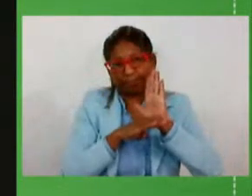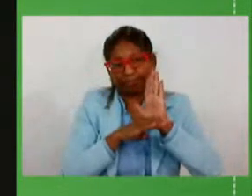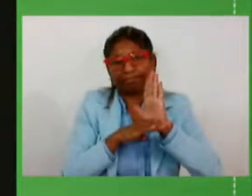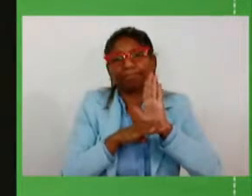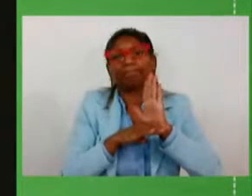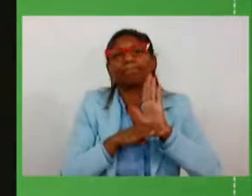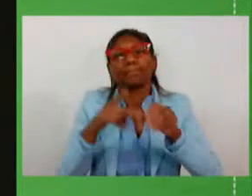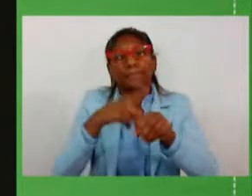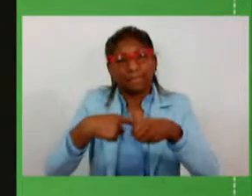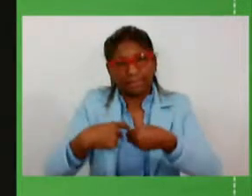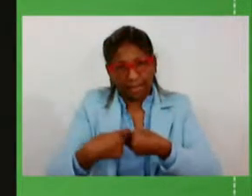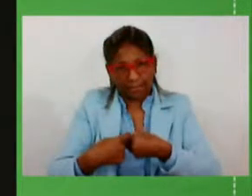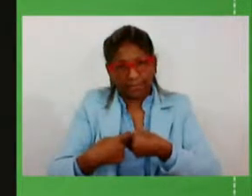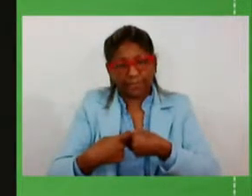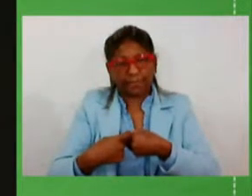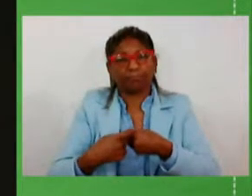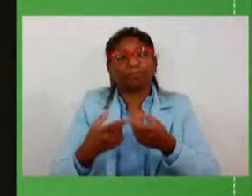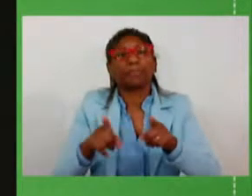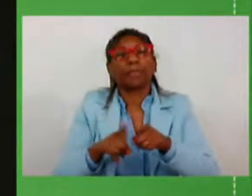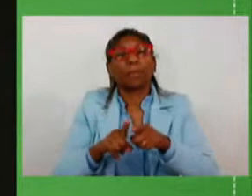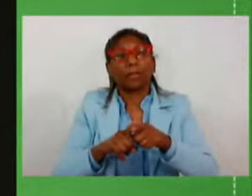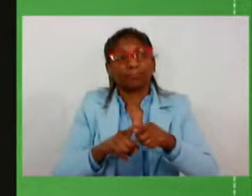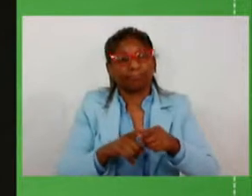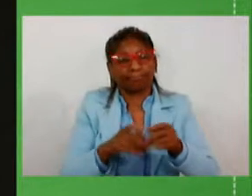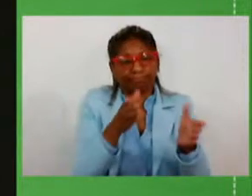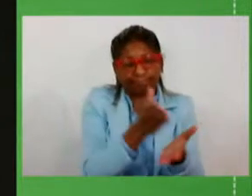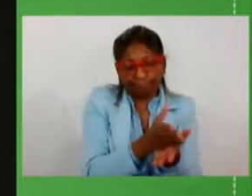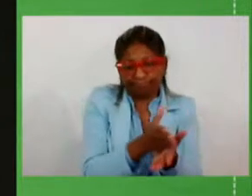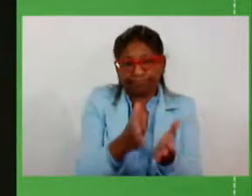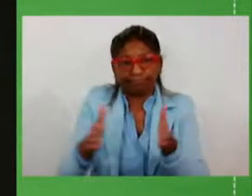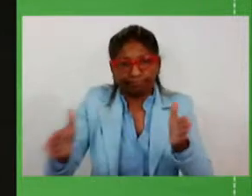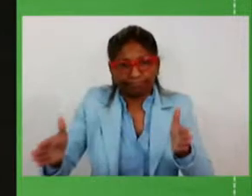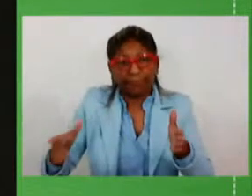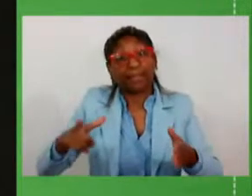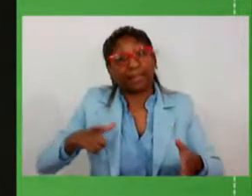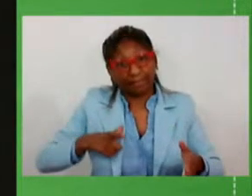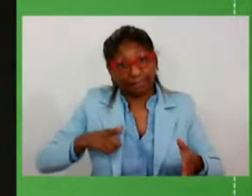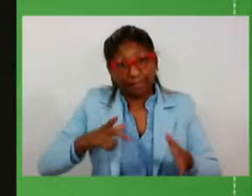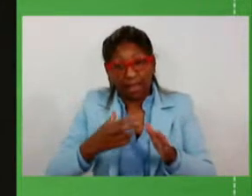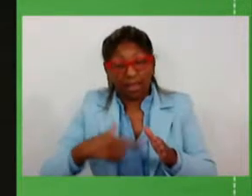municípios dos trechos previstos que terão recuperação